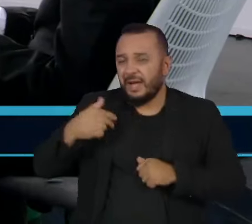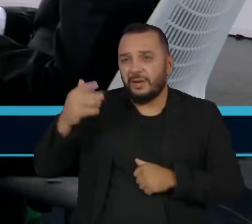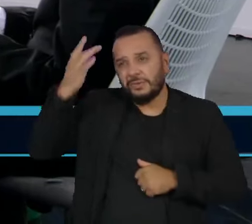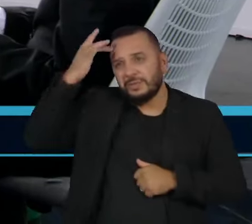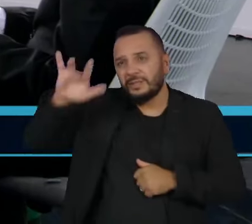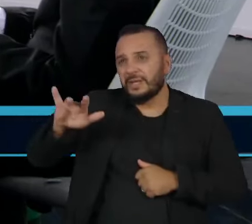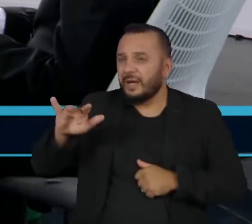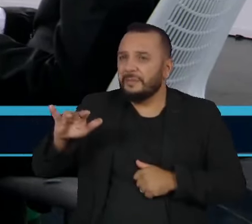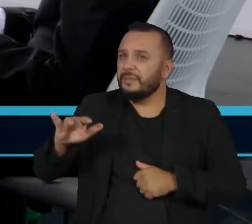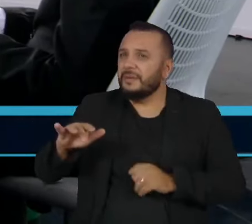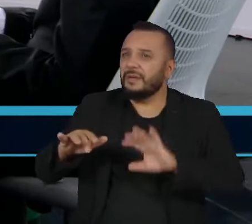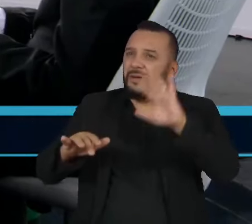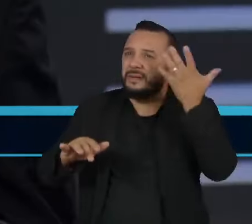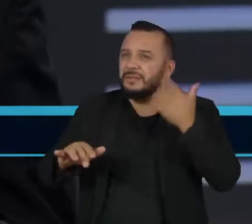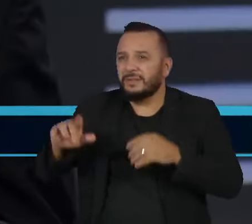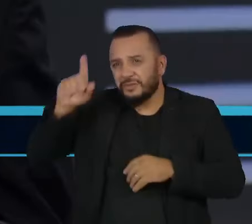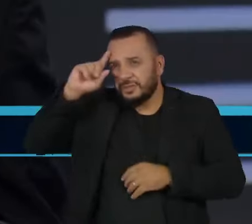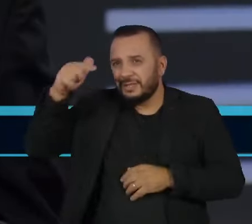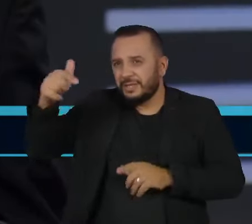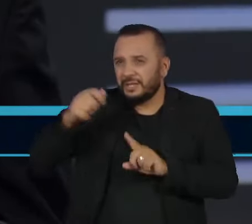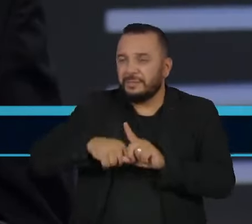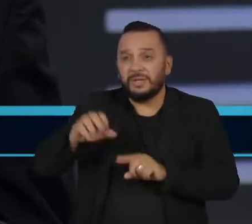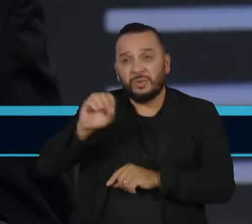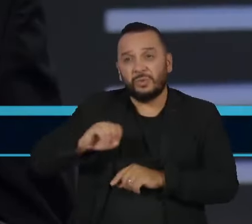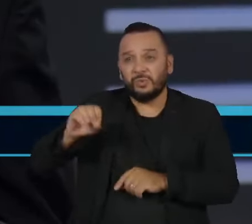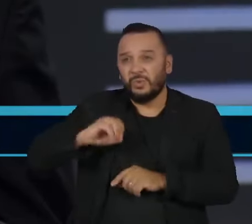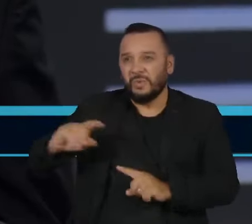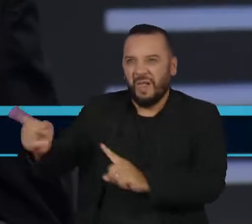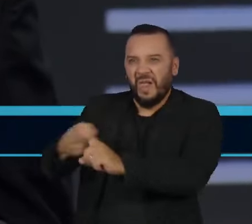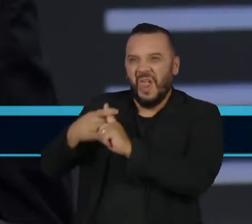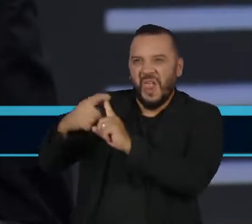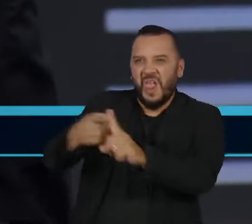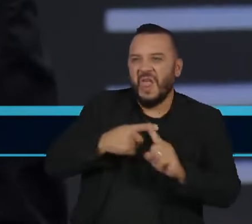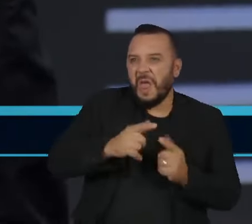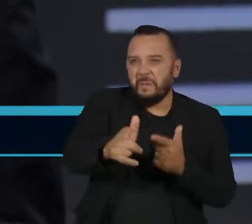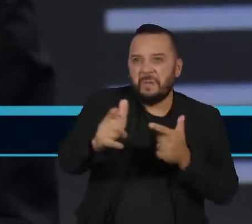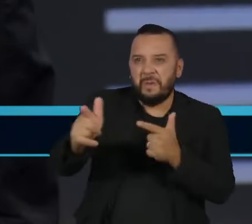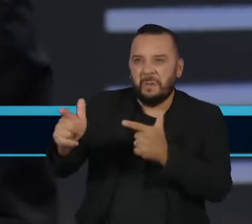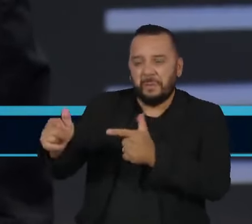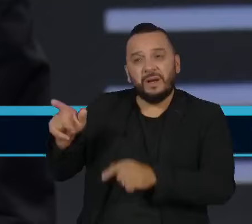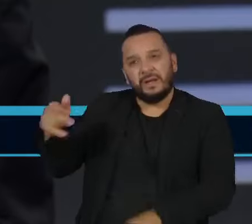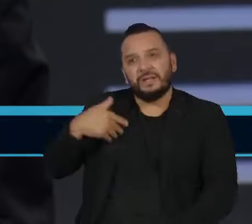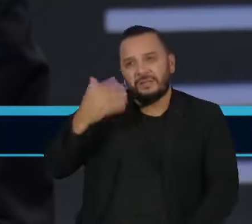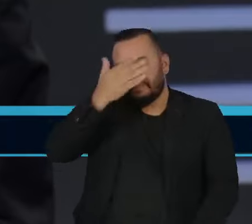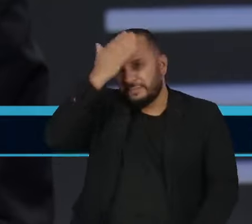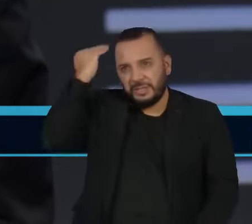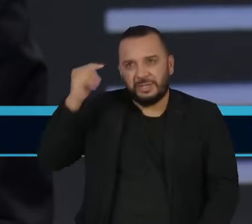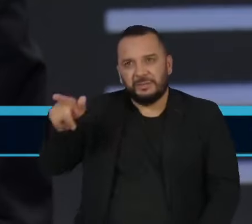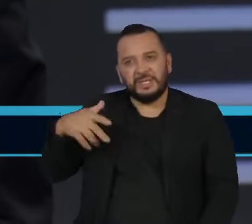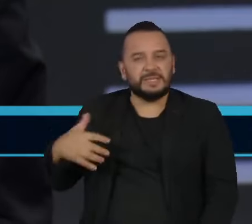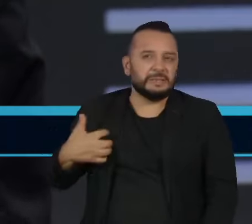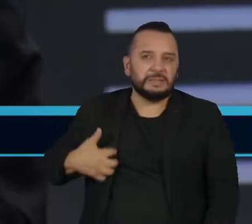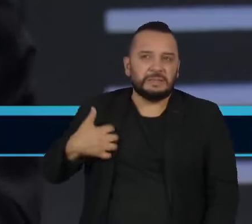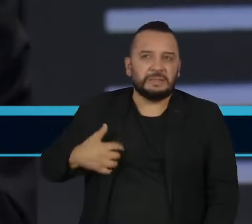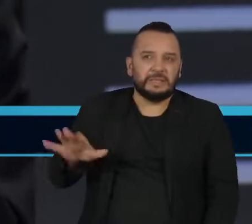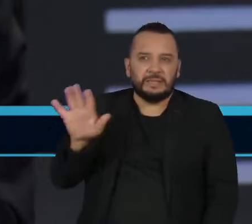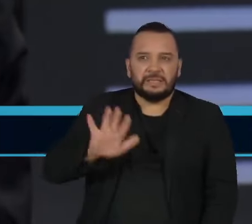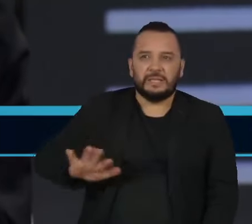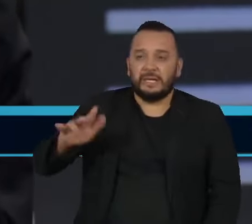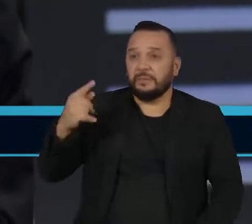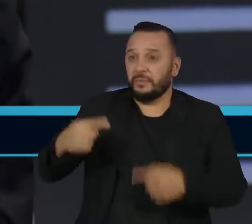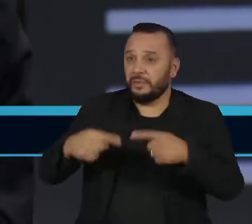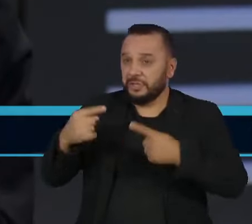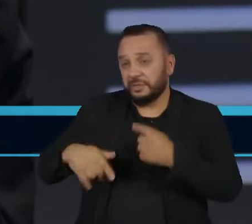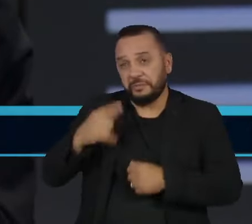outubro. Então, quer dizer, isso é uma coisa que ele vai ter que enfrentar. Eu, pessoalmente, acho que ele está liquidado politicamente. Mas, a